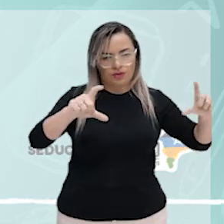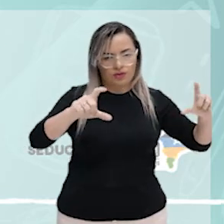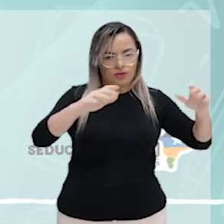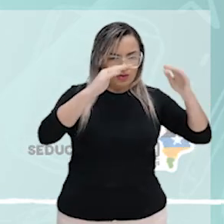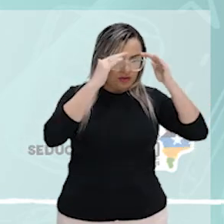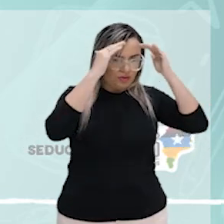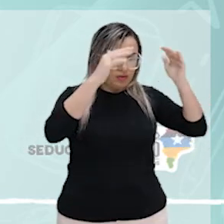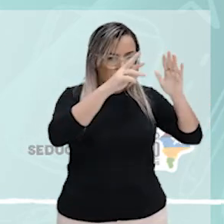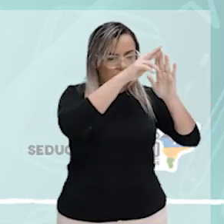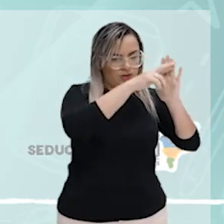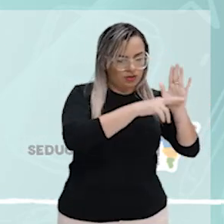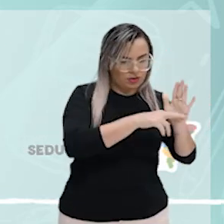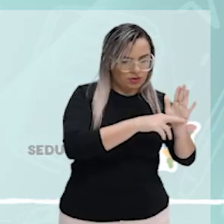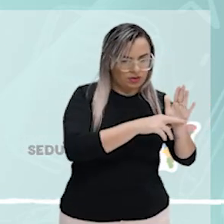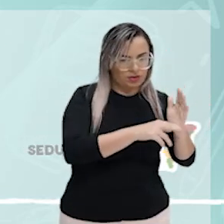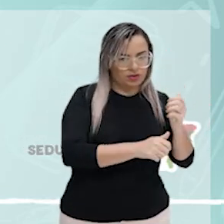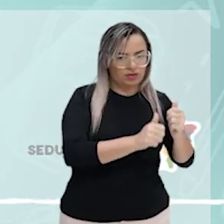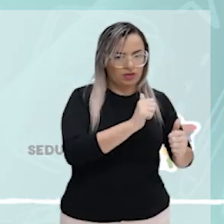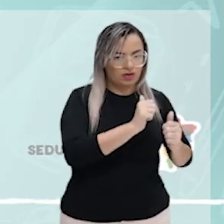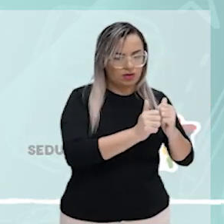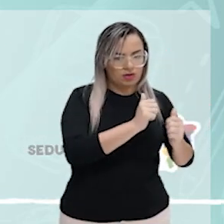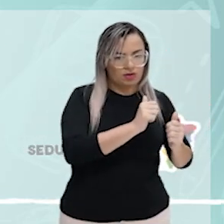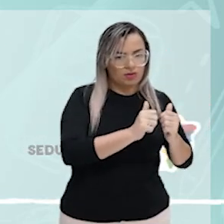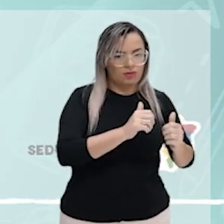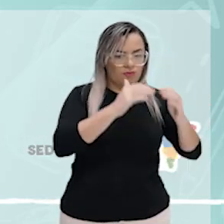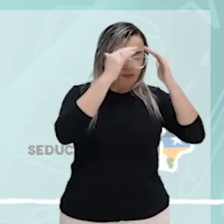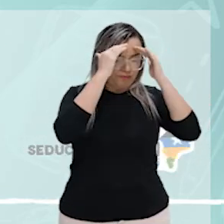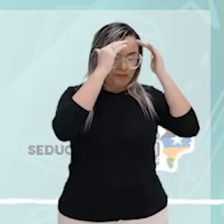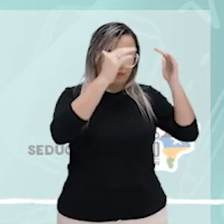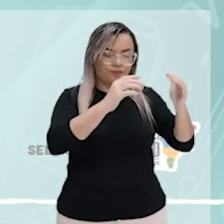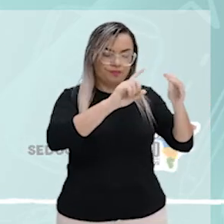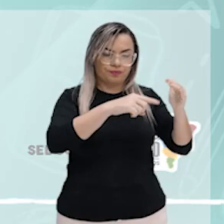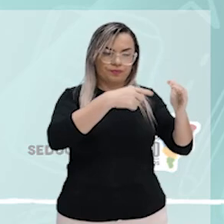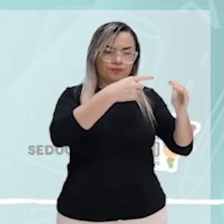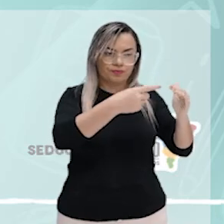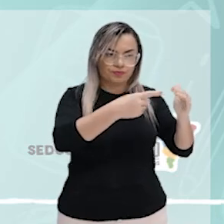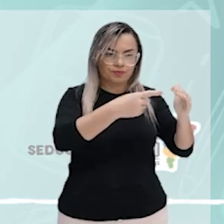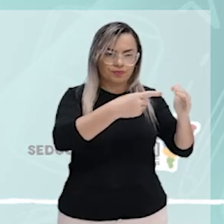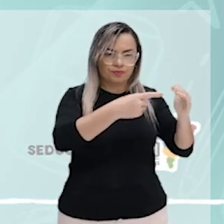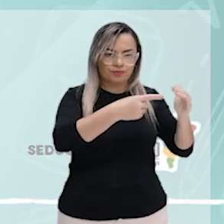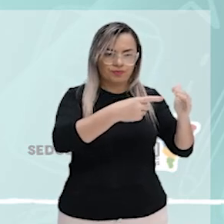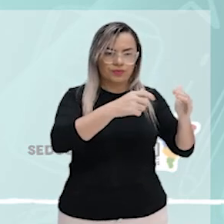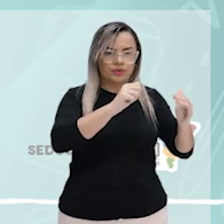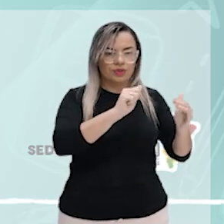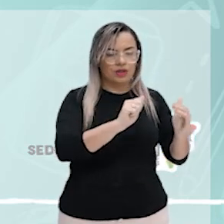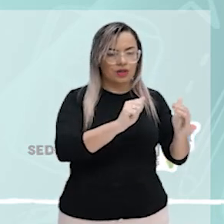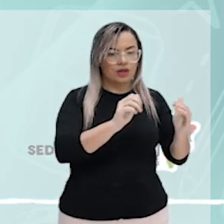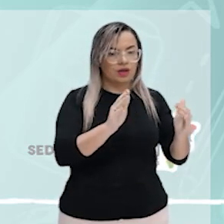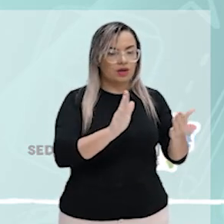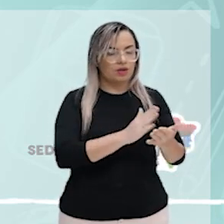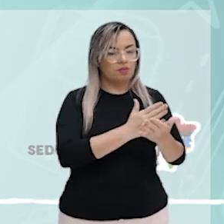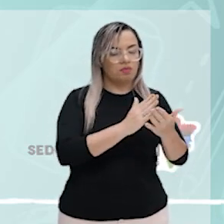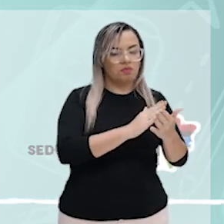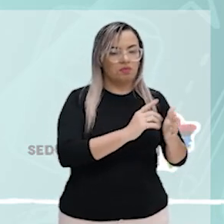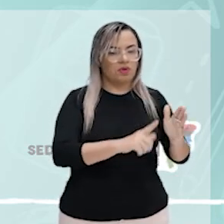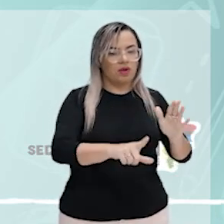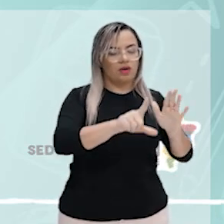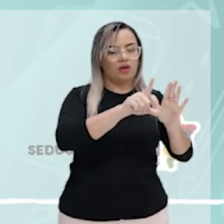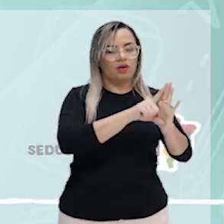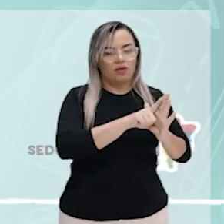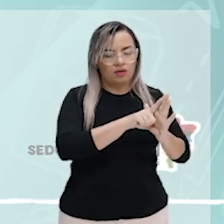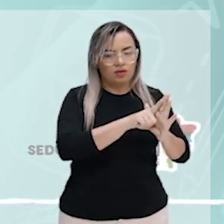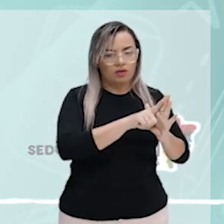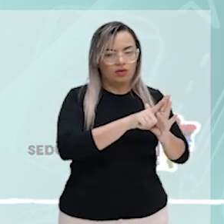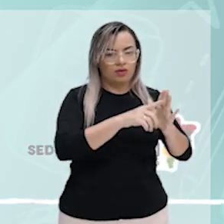obedece, obedece a alguma coisa. Eu posso obedecer à lei. Eu posso obedecer